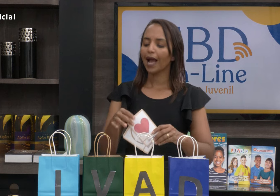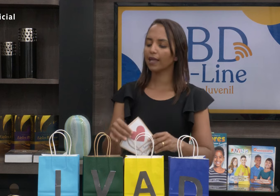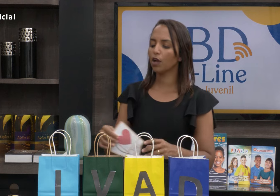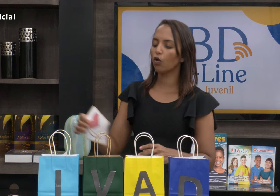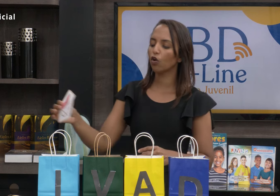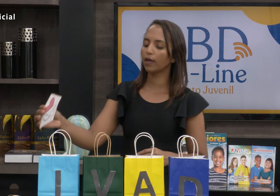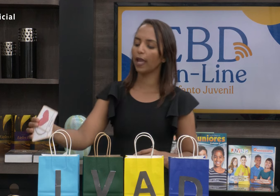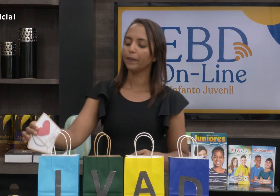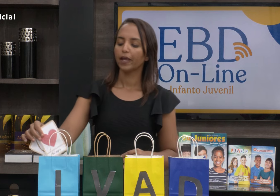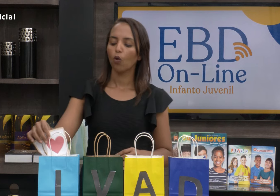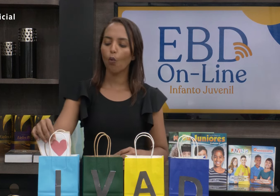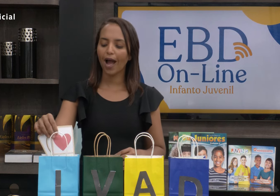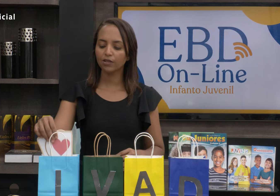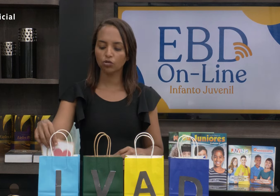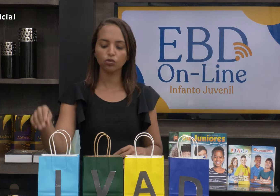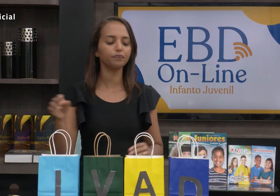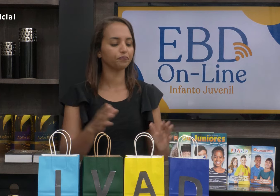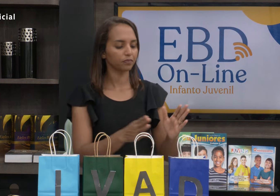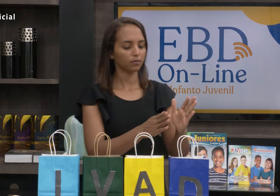então, aqui eu coloquei